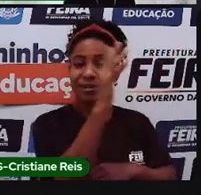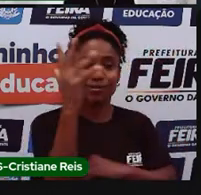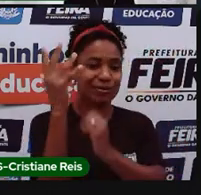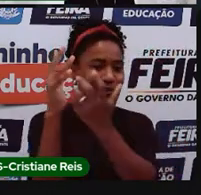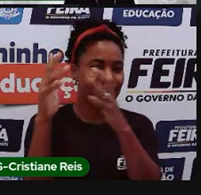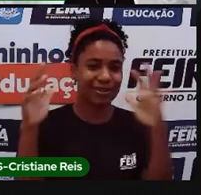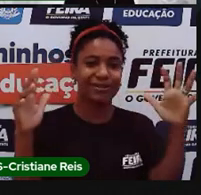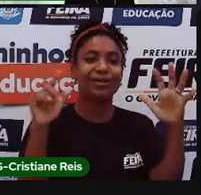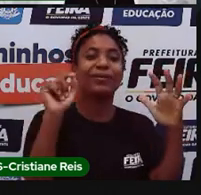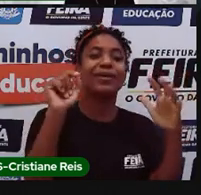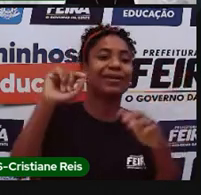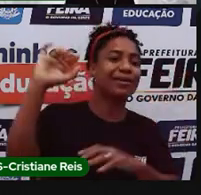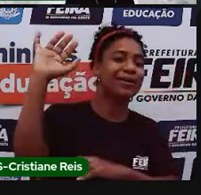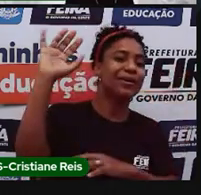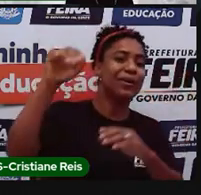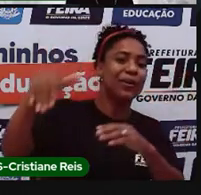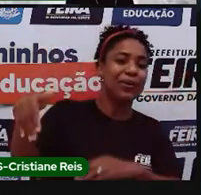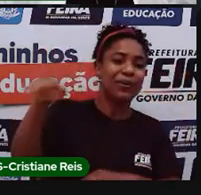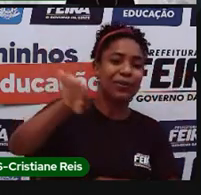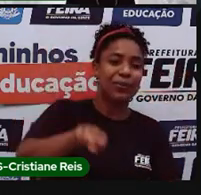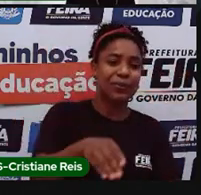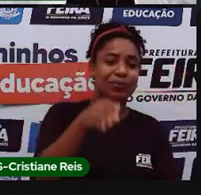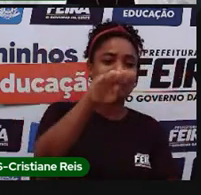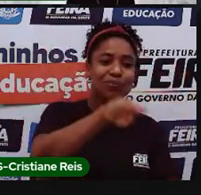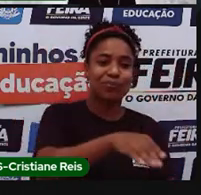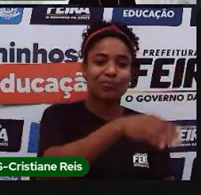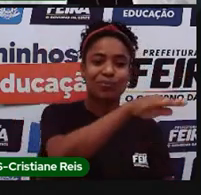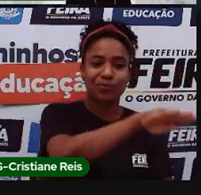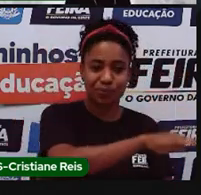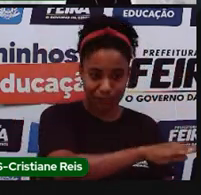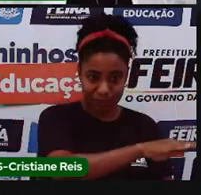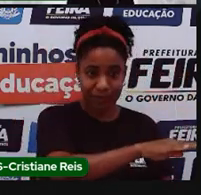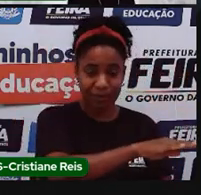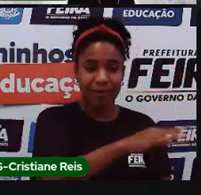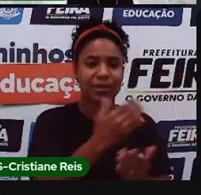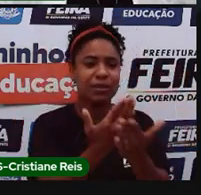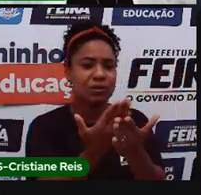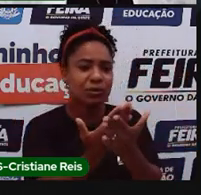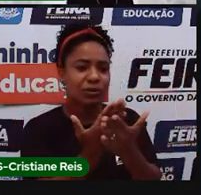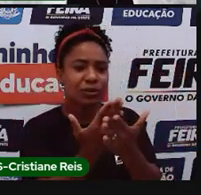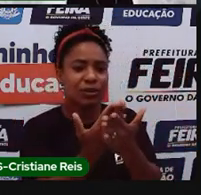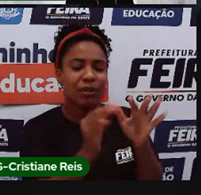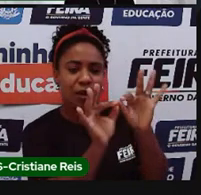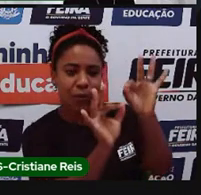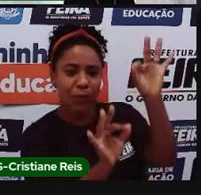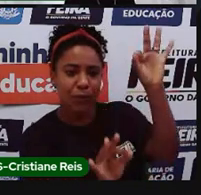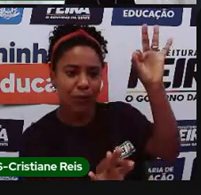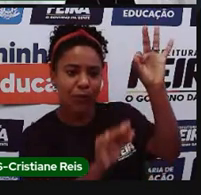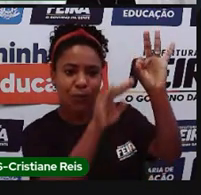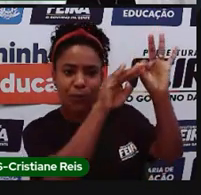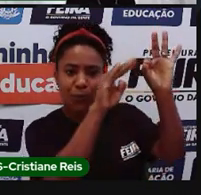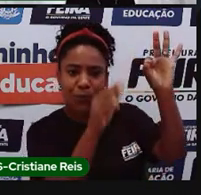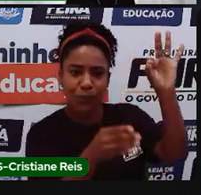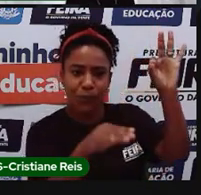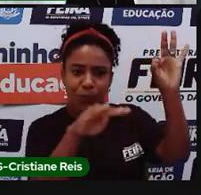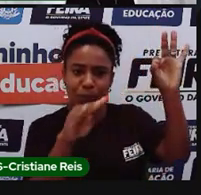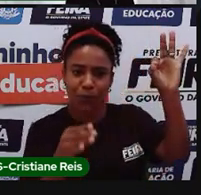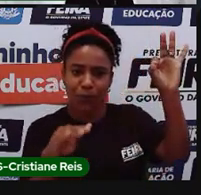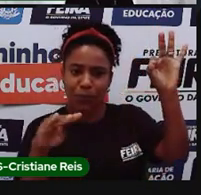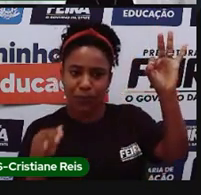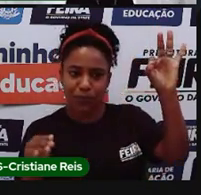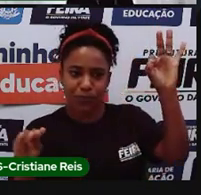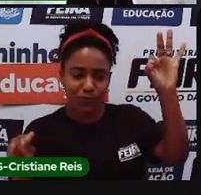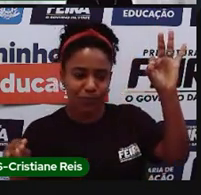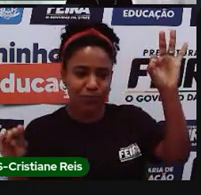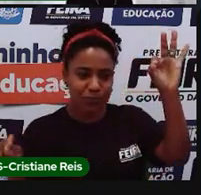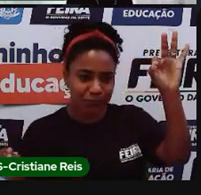mas o que eu estou estudando é a altimetria, é a altura desse relevo. Então, por isso, ele passa a ser um mapa de tipo humano,